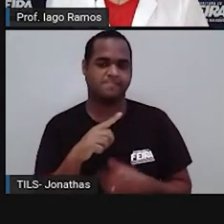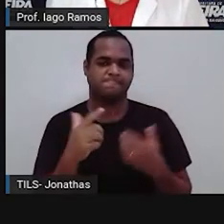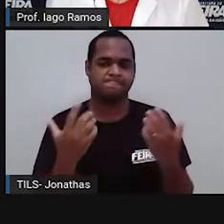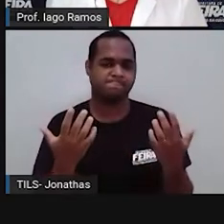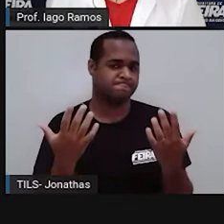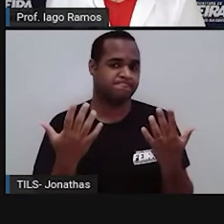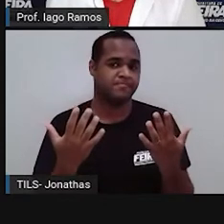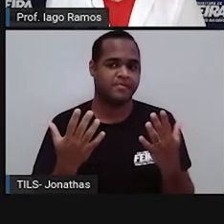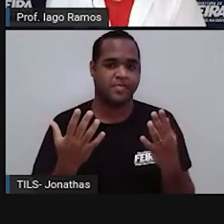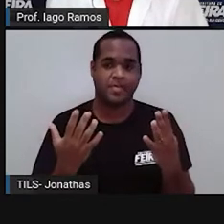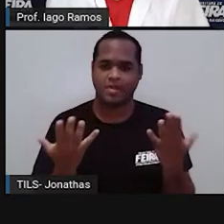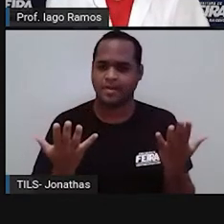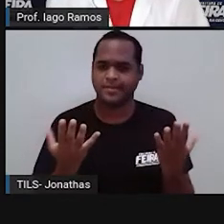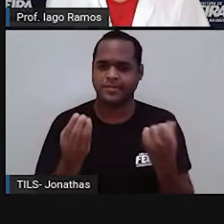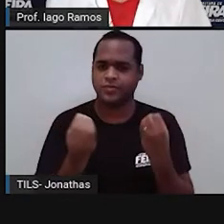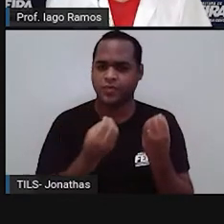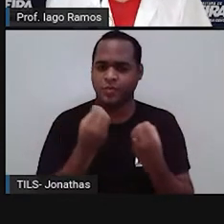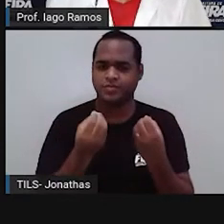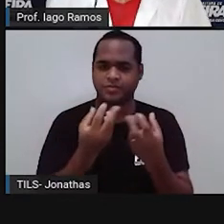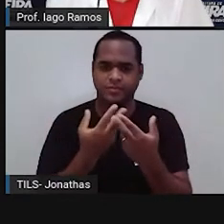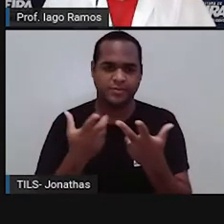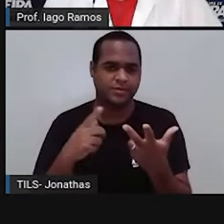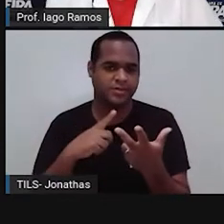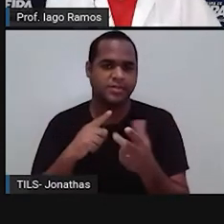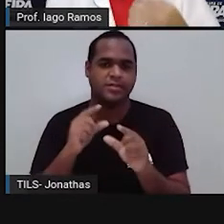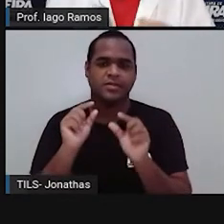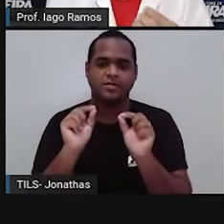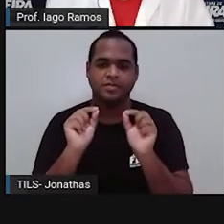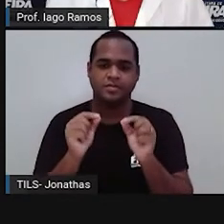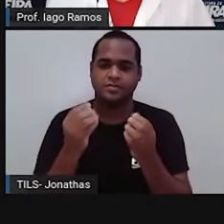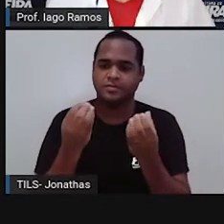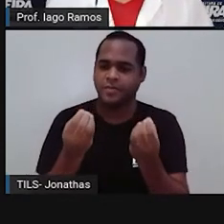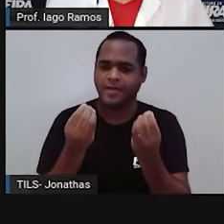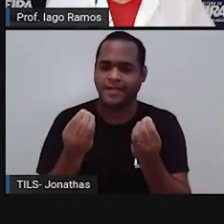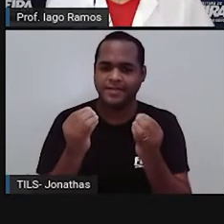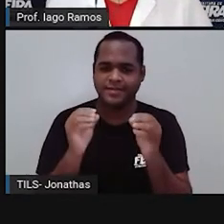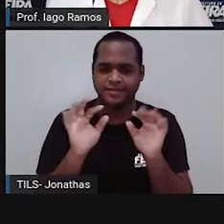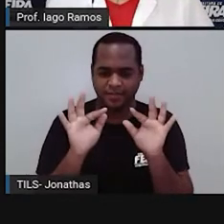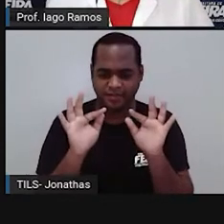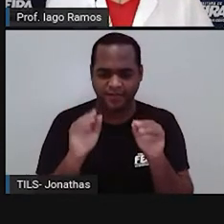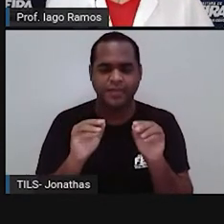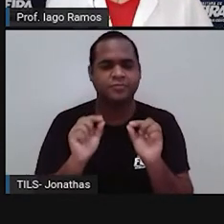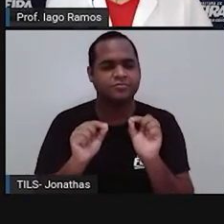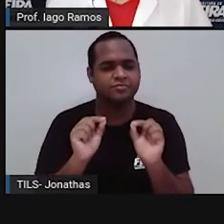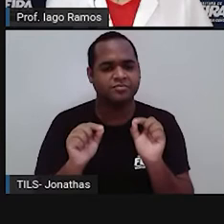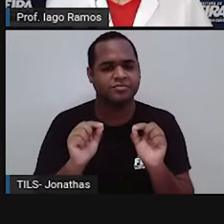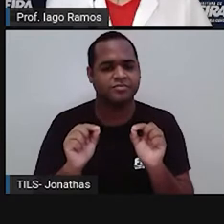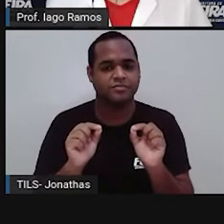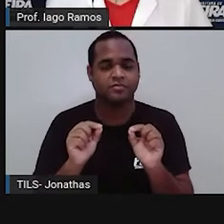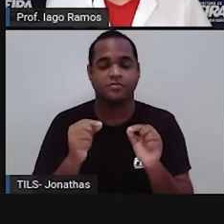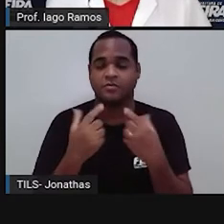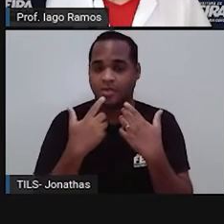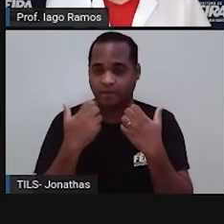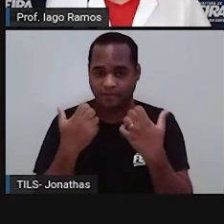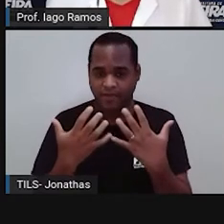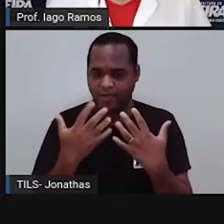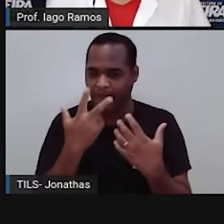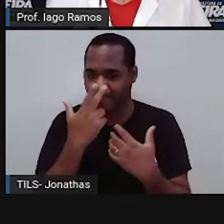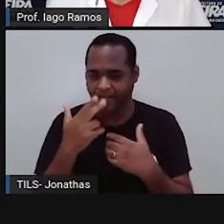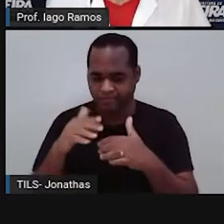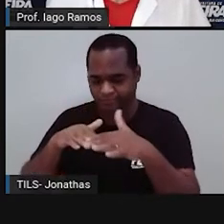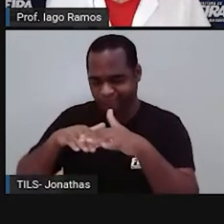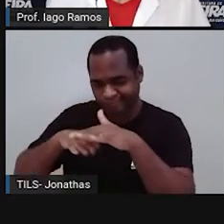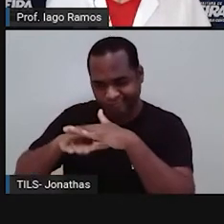e elas serviram pra quê, né? Qual foi a finalidade pra que elas foram construídas? Elas serviram de tumbas,